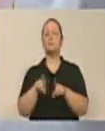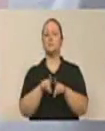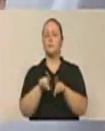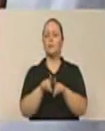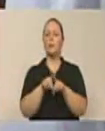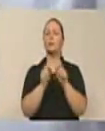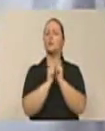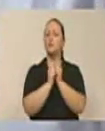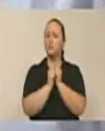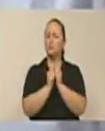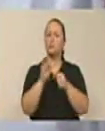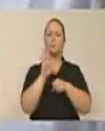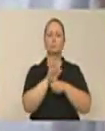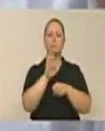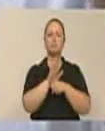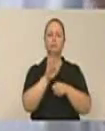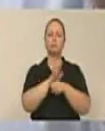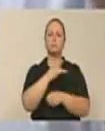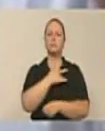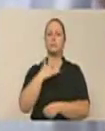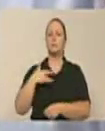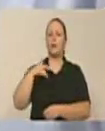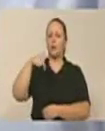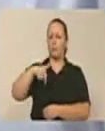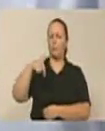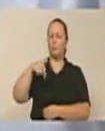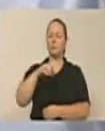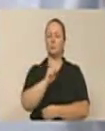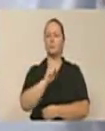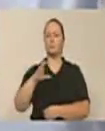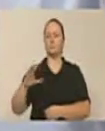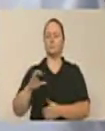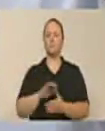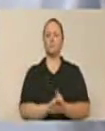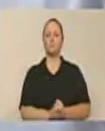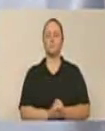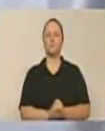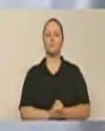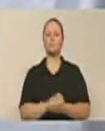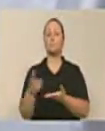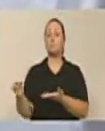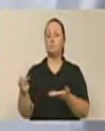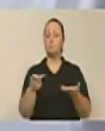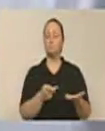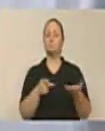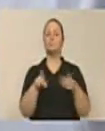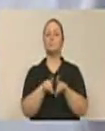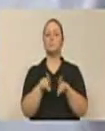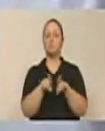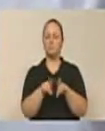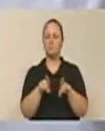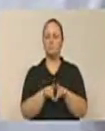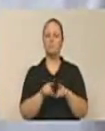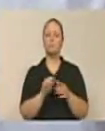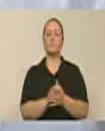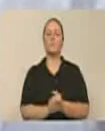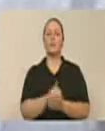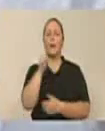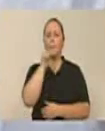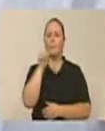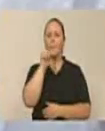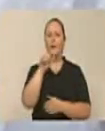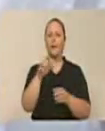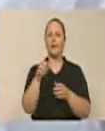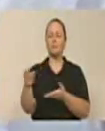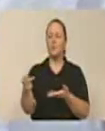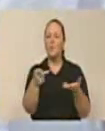assunto aqui em Santa Catarina, da fosfoetalonamina. Então, está aí um convite também, em nome do grupo de mulheres daquela comunidade, para